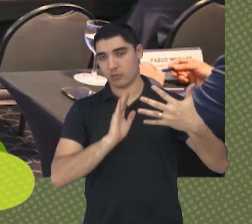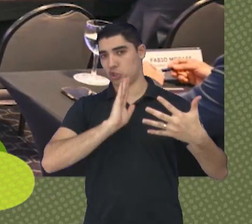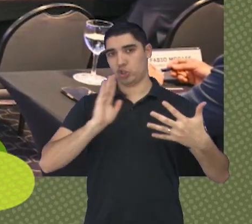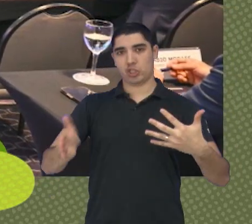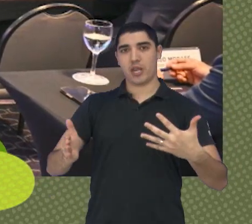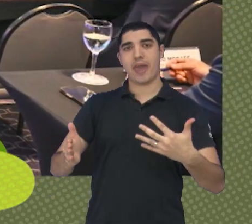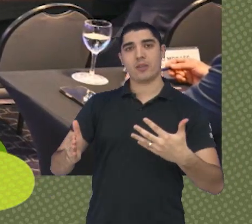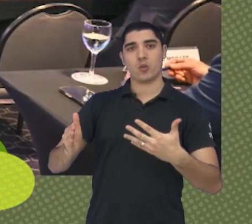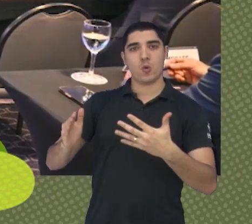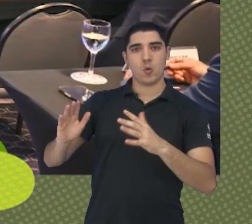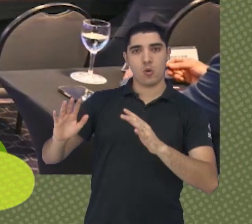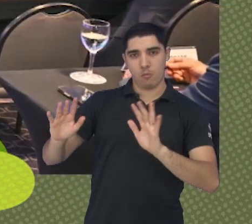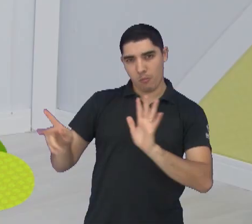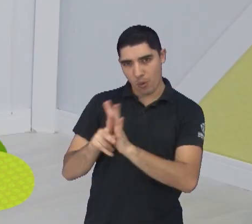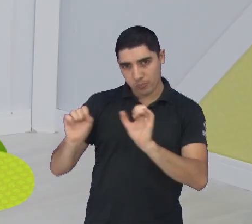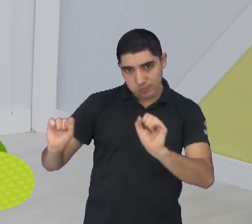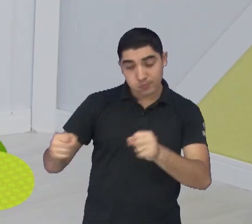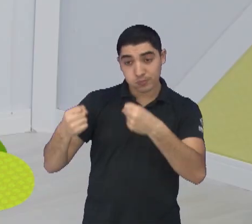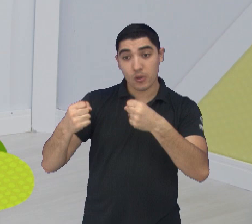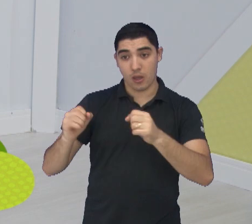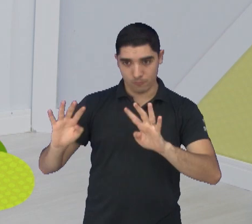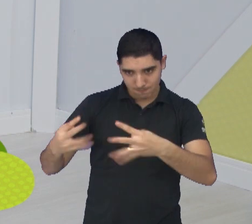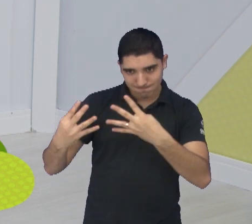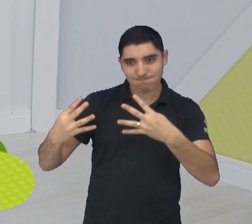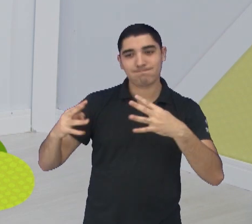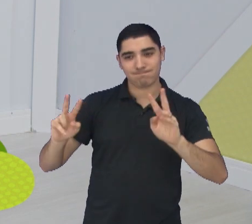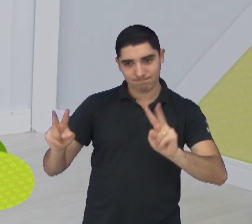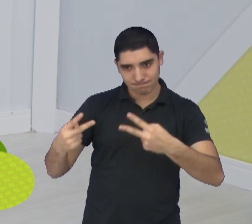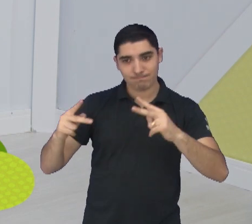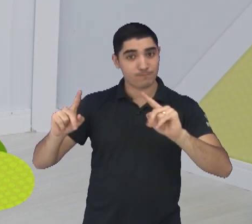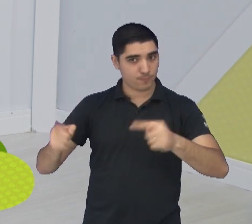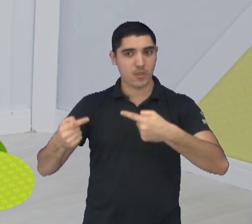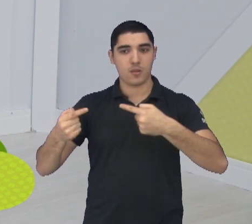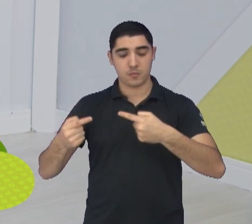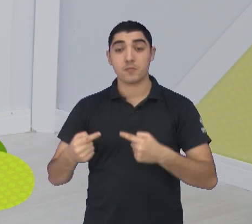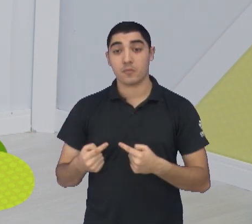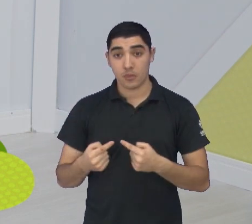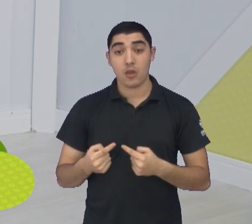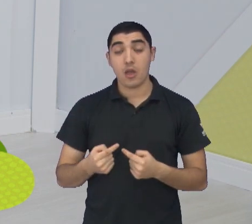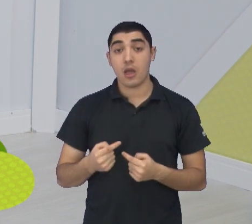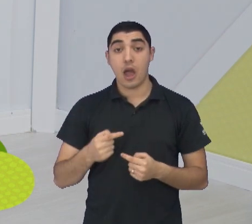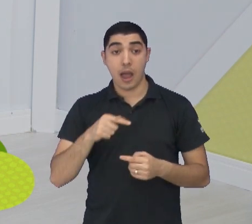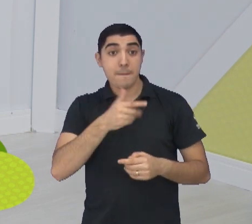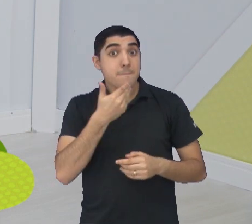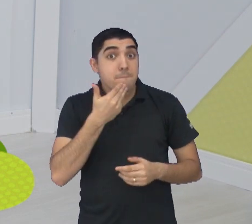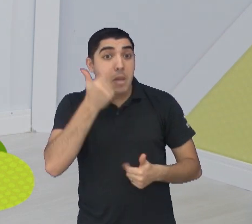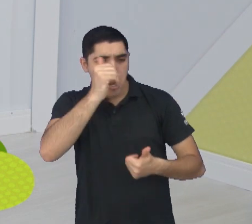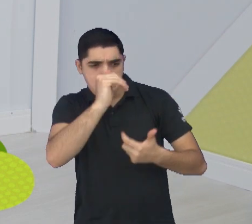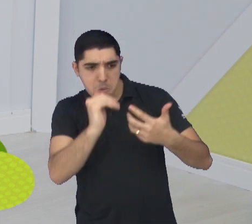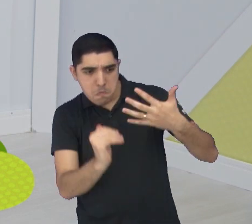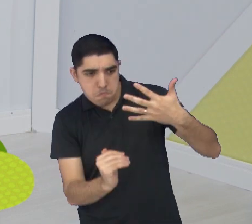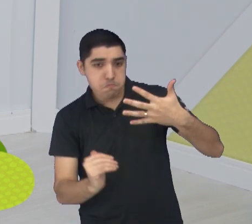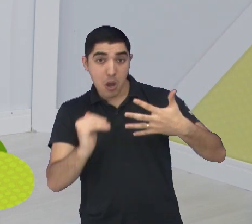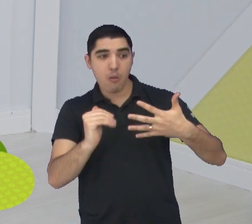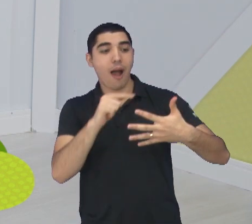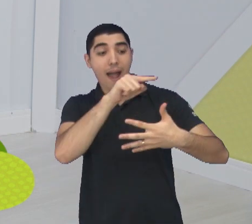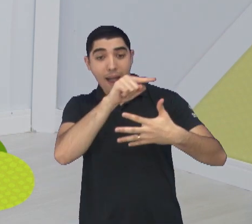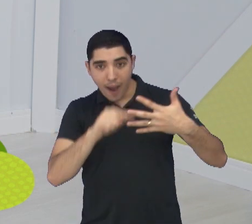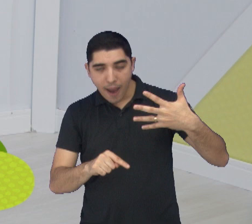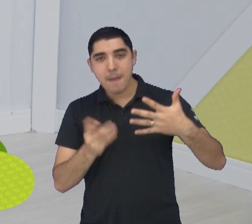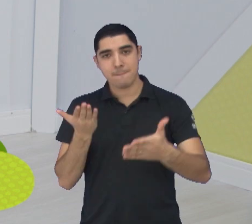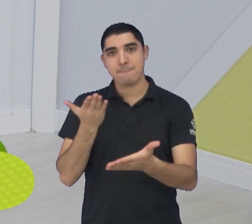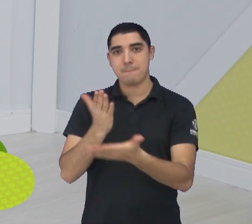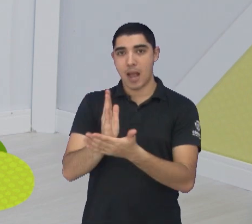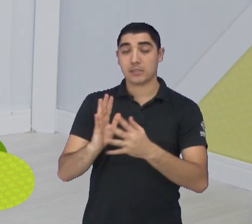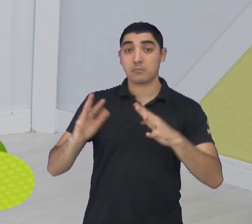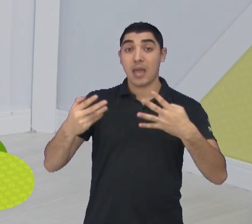-mata com os jogos de ida e volta nas quartas de final, semifinal e final, com os times de melhor campanha fazendo o jogo decisivo na sua